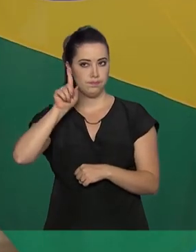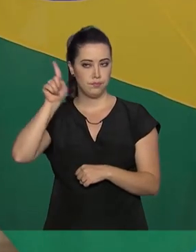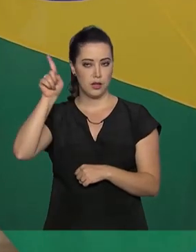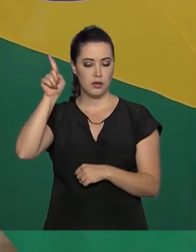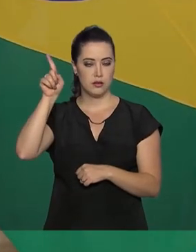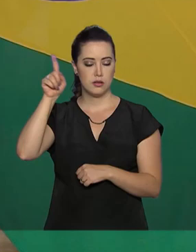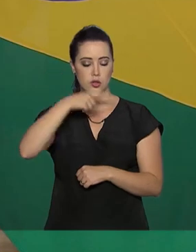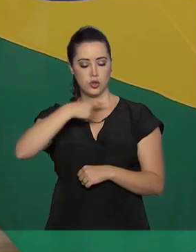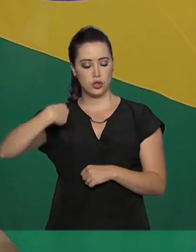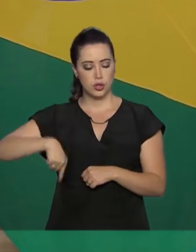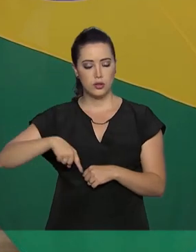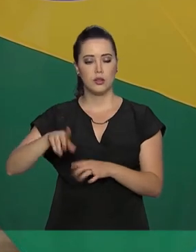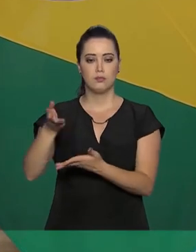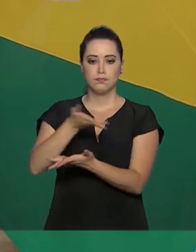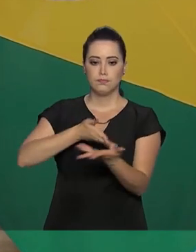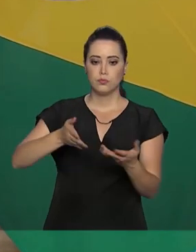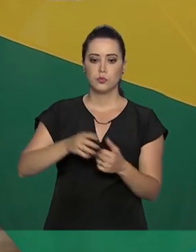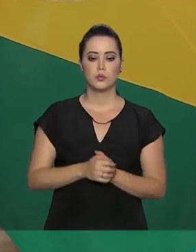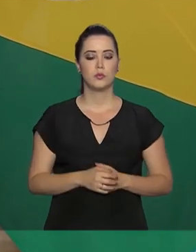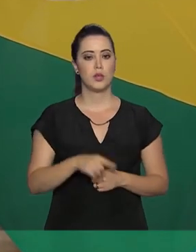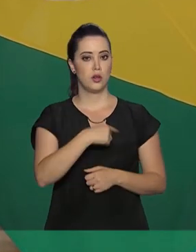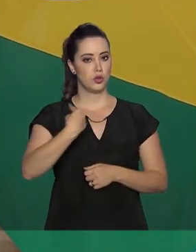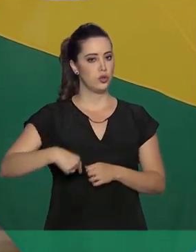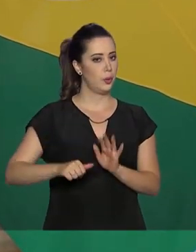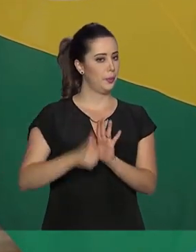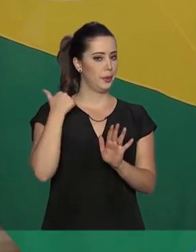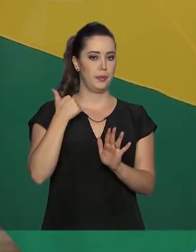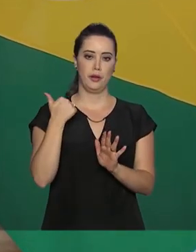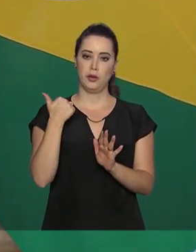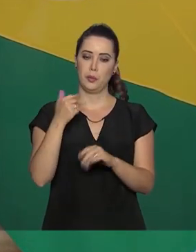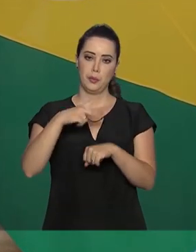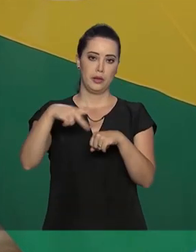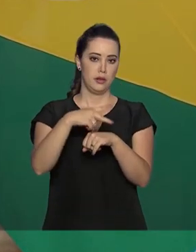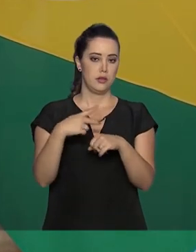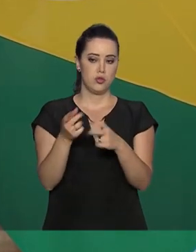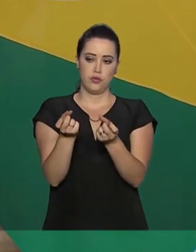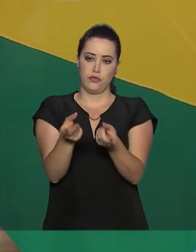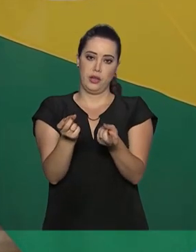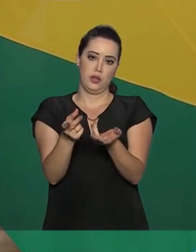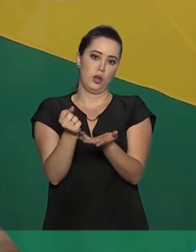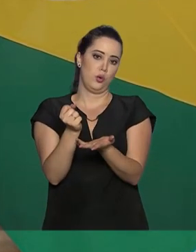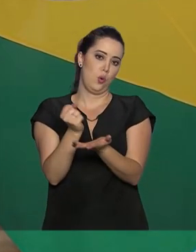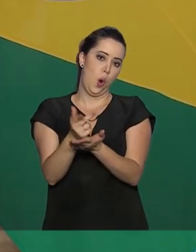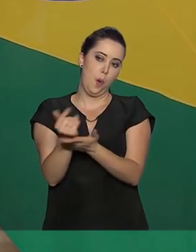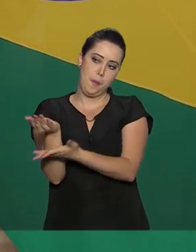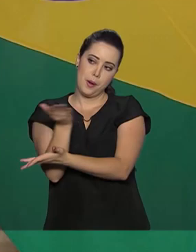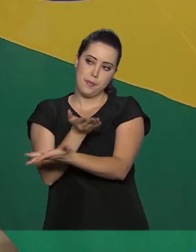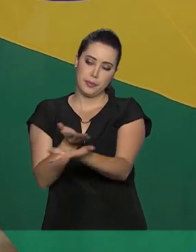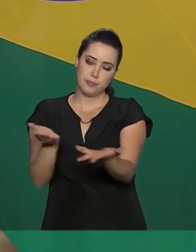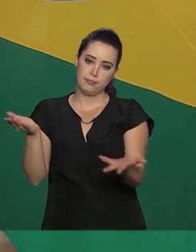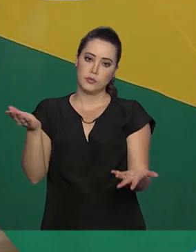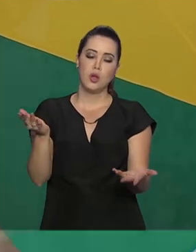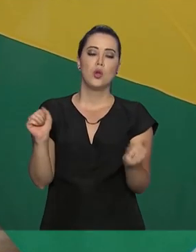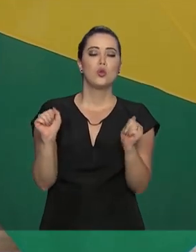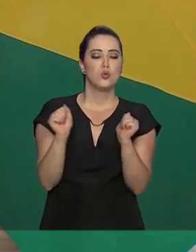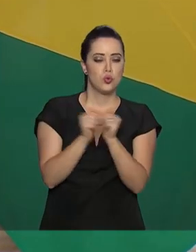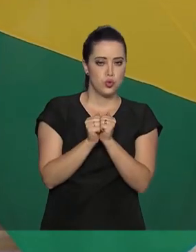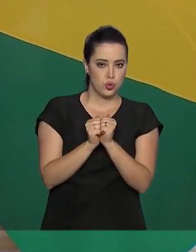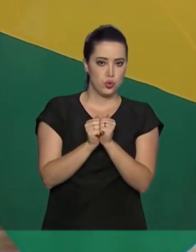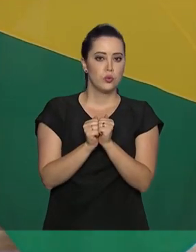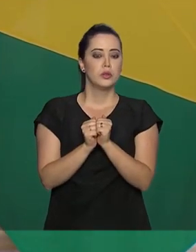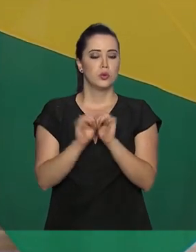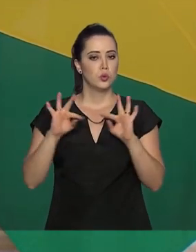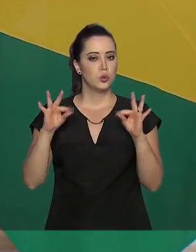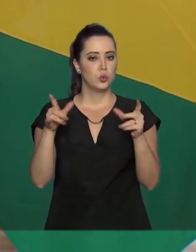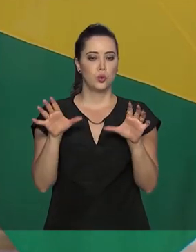A China é o nosso primeiro parceiro comercial e, juntamente com